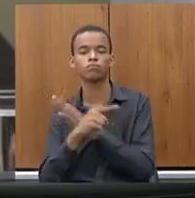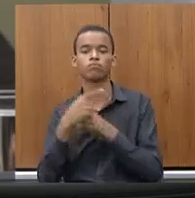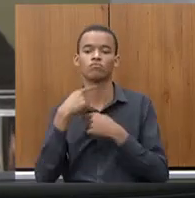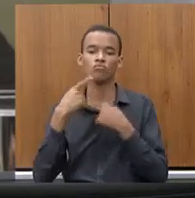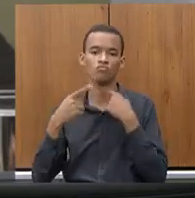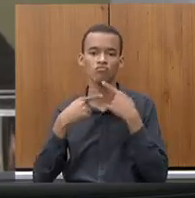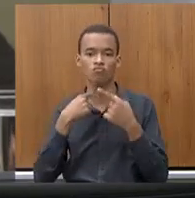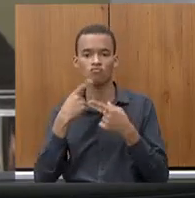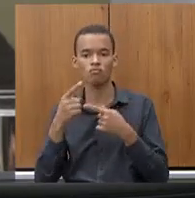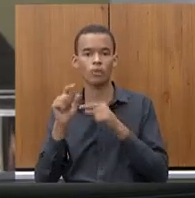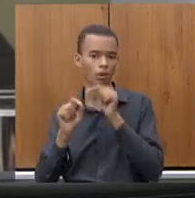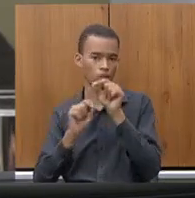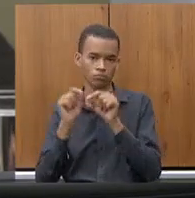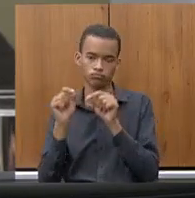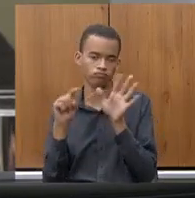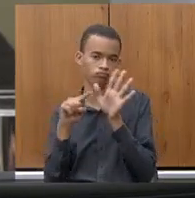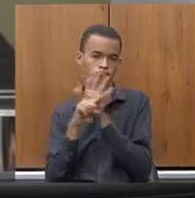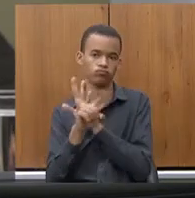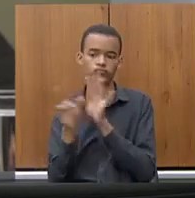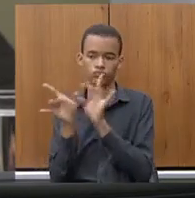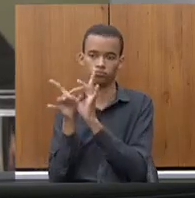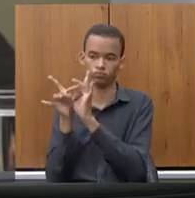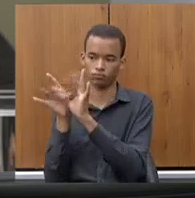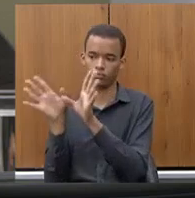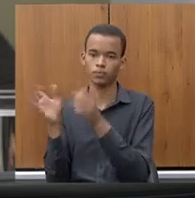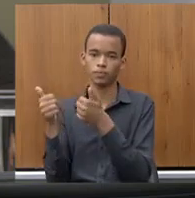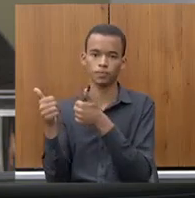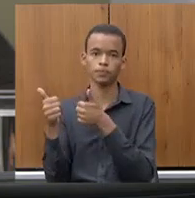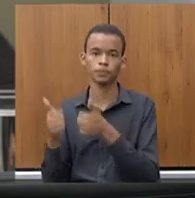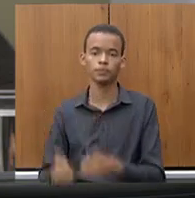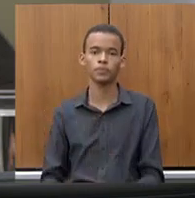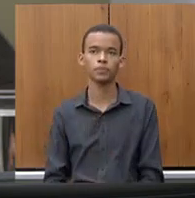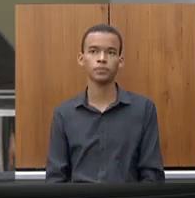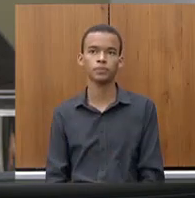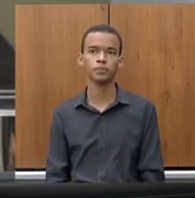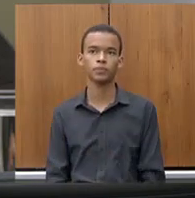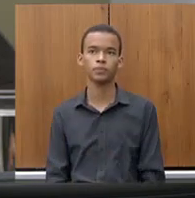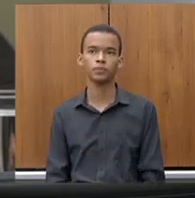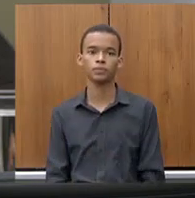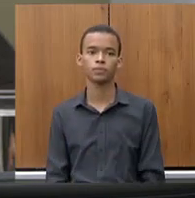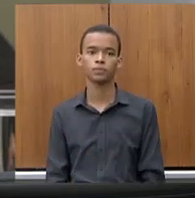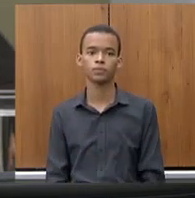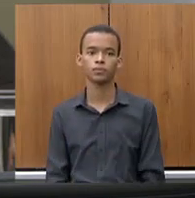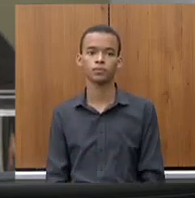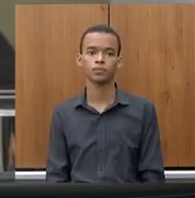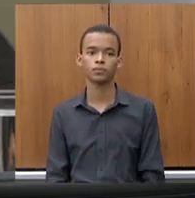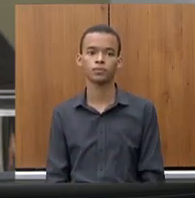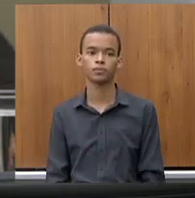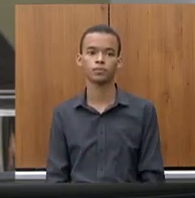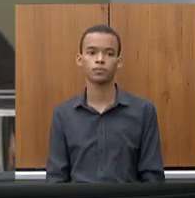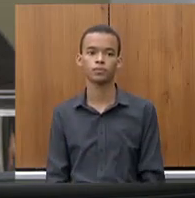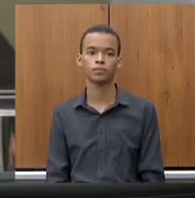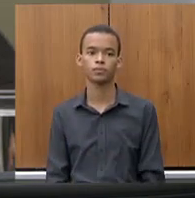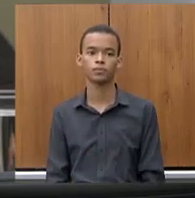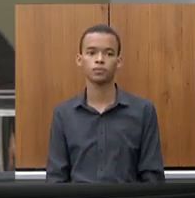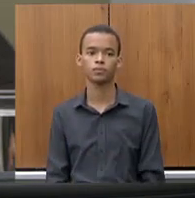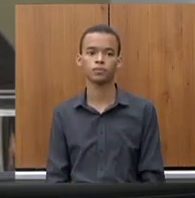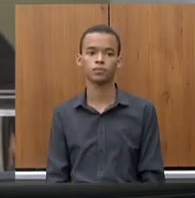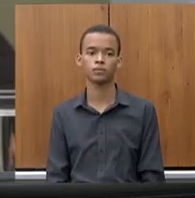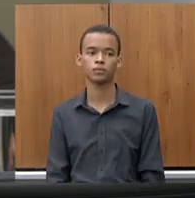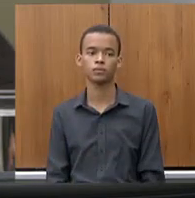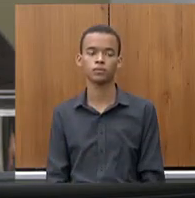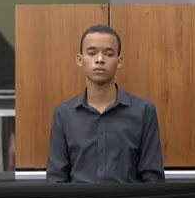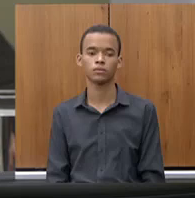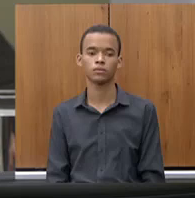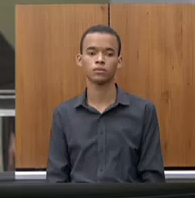dúvidas que porventura existirem existirem bom a gente percebeu